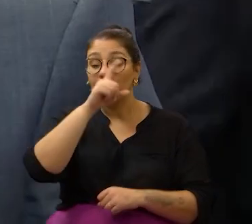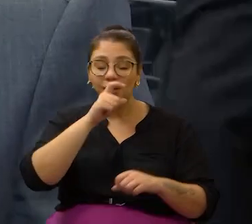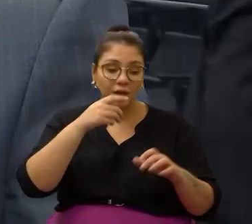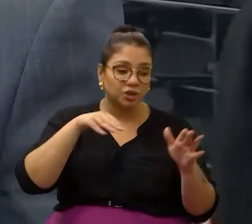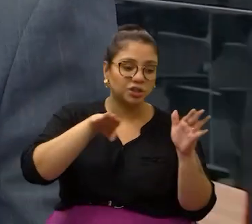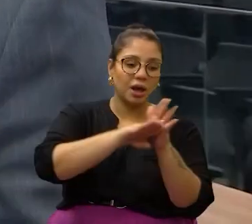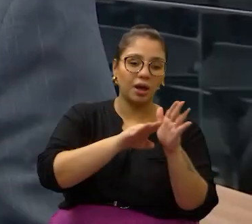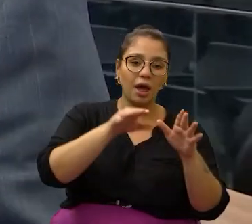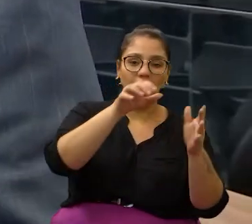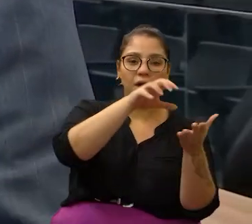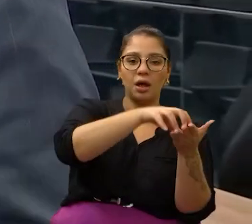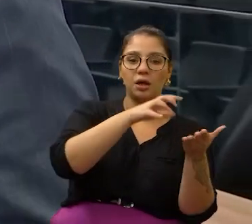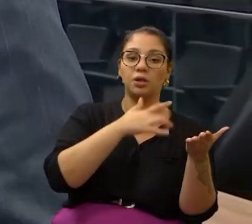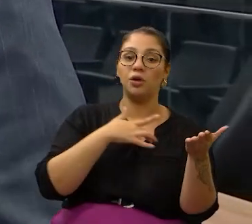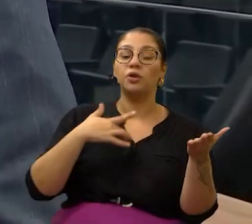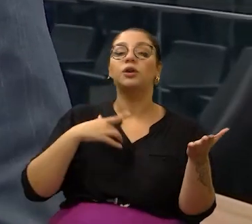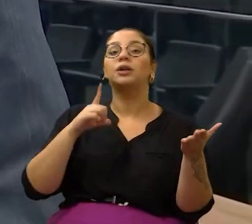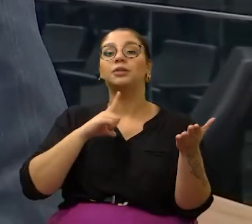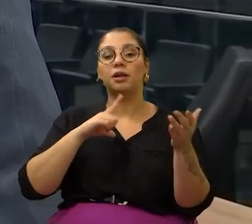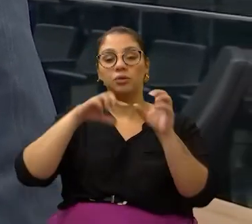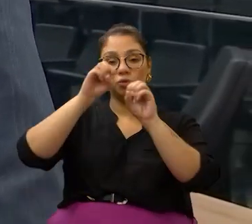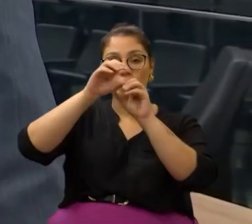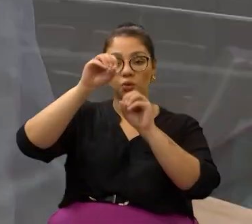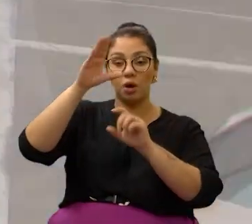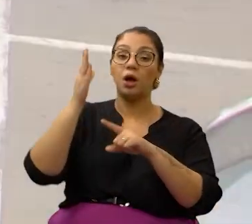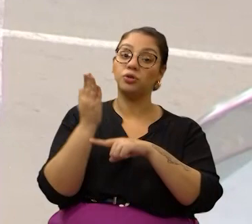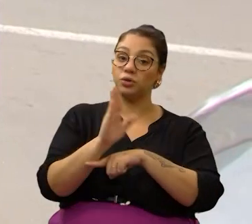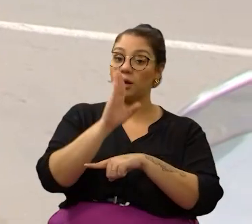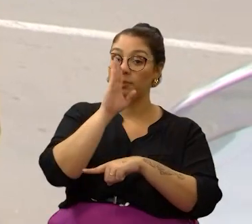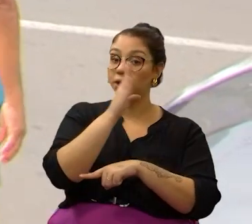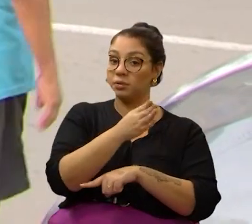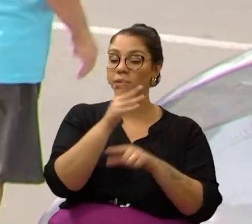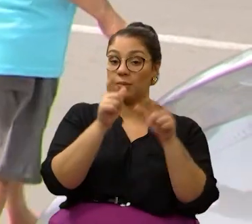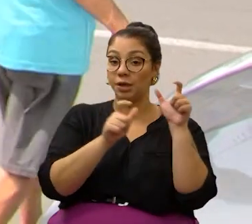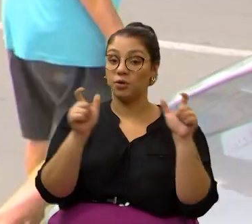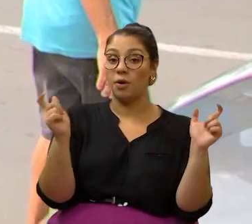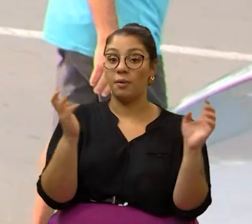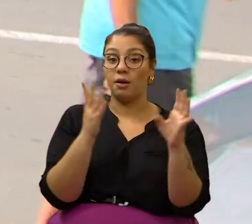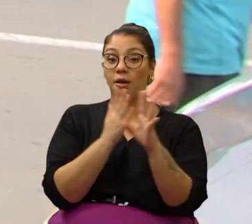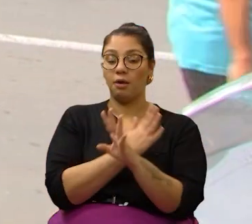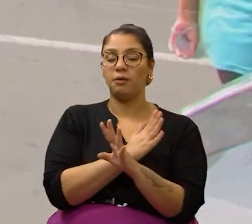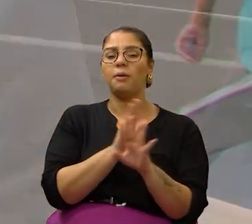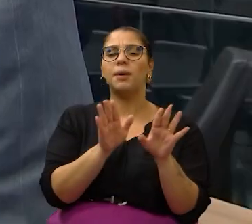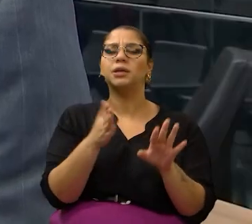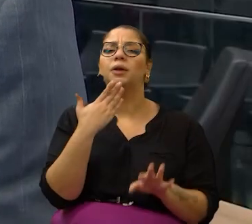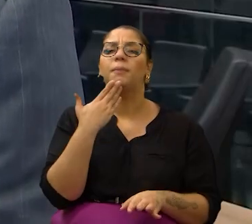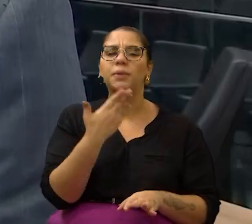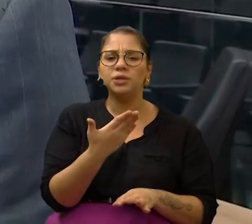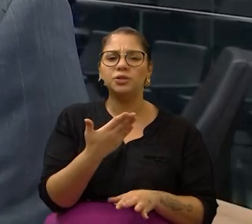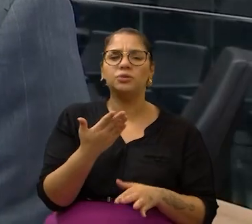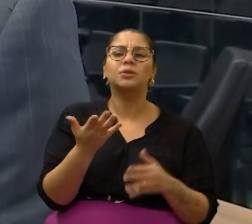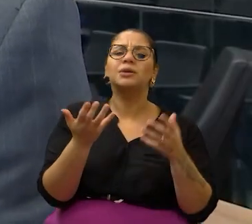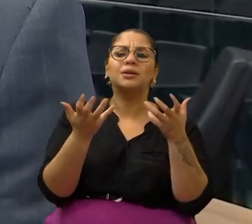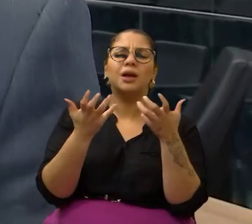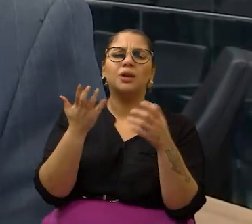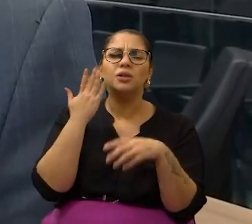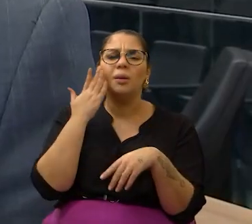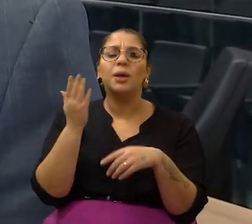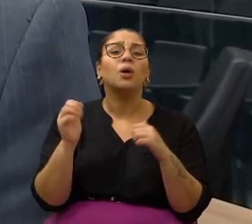de Saúde. Então, colocando esse semáforo, com certeza vai ajudar principalmente os pedestres. Agora, esse requerimento, eu quero saber